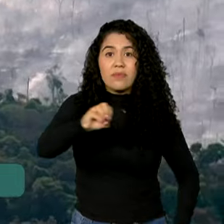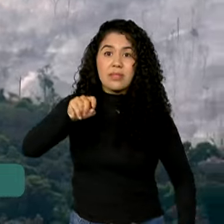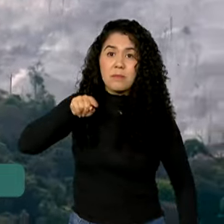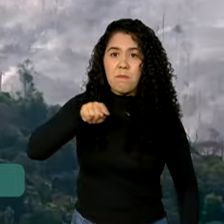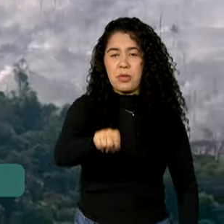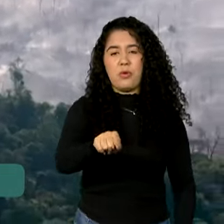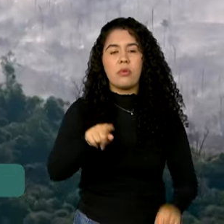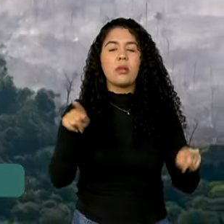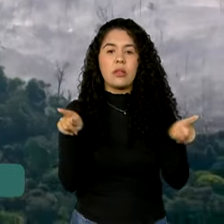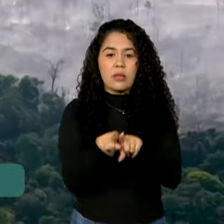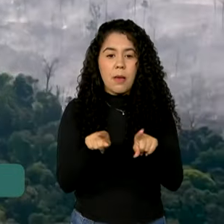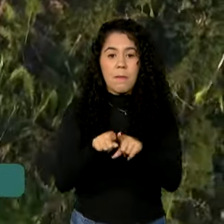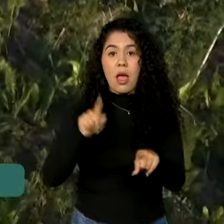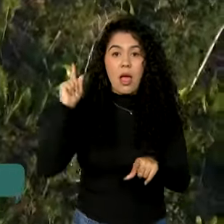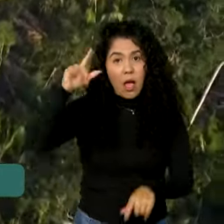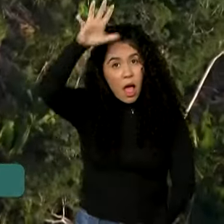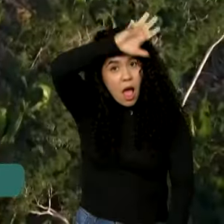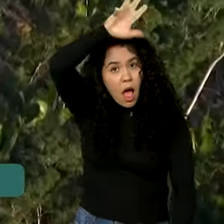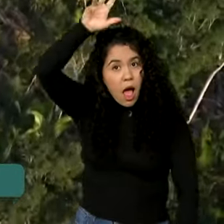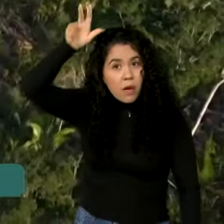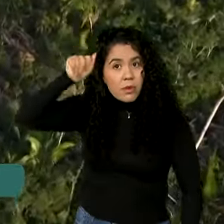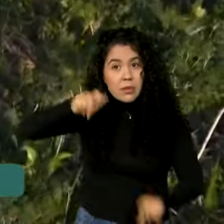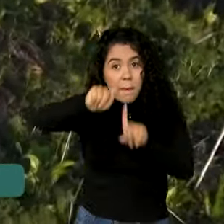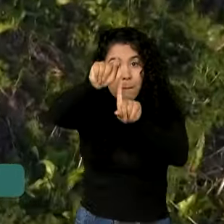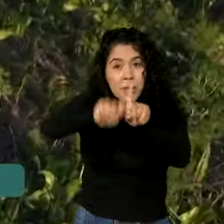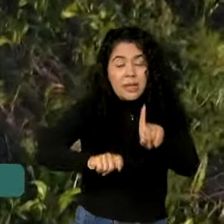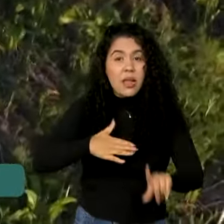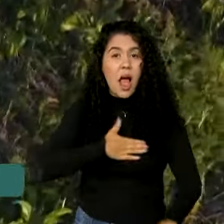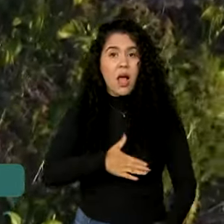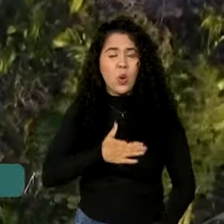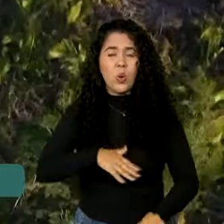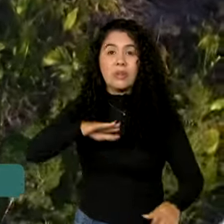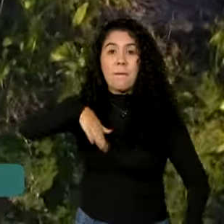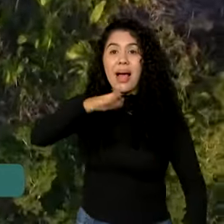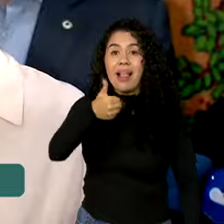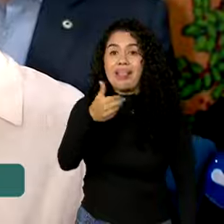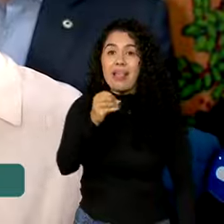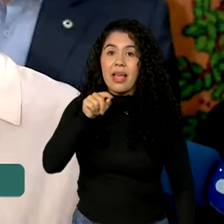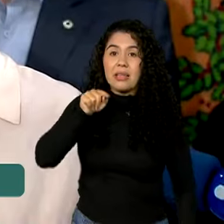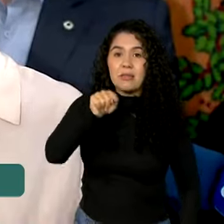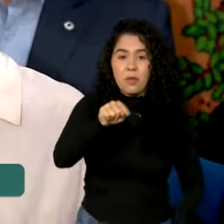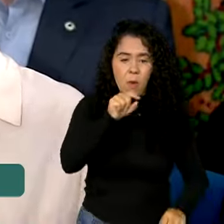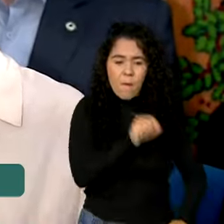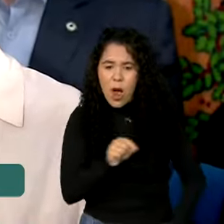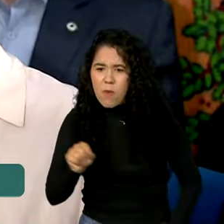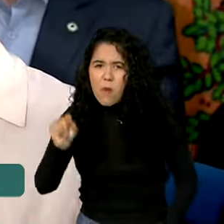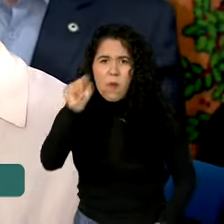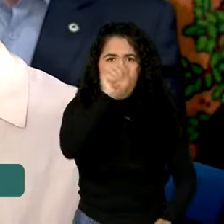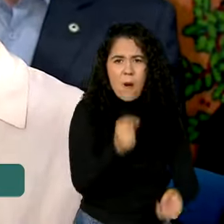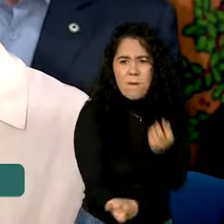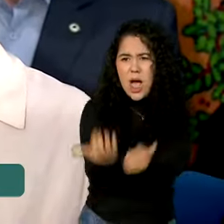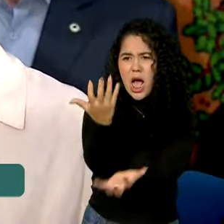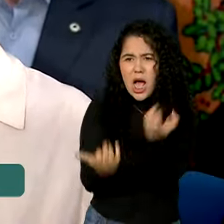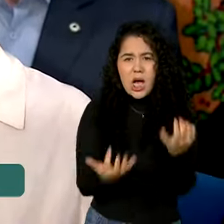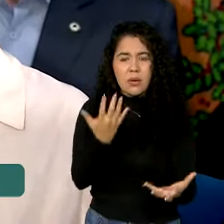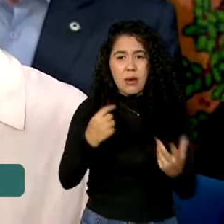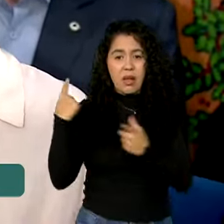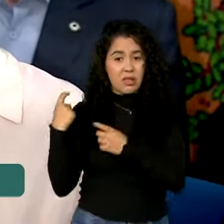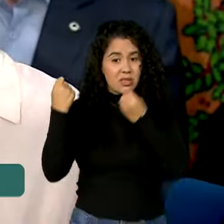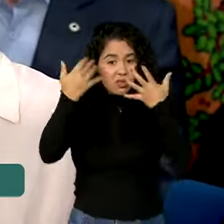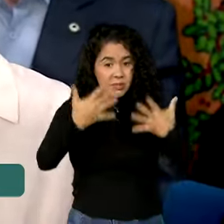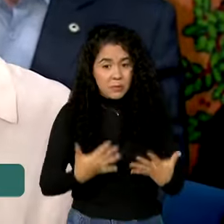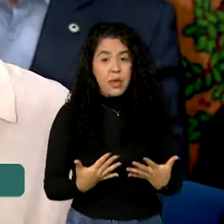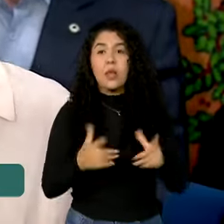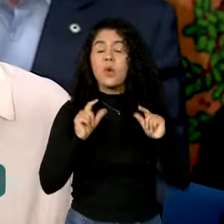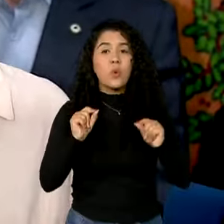Amazonas registrou no mês de agosto mais de 10 mil focos de incêndios na região. O problema da mudança climática é uma realidade